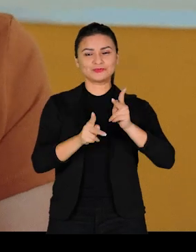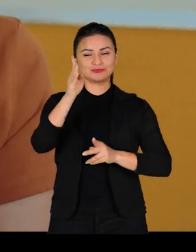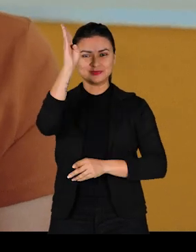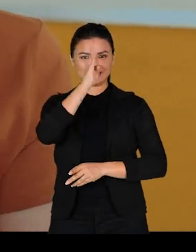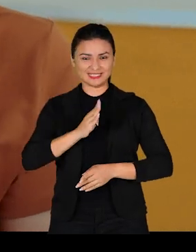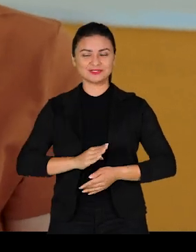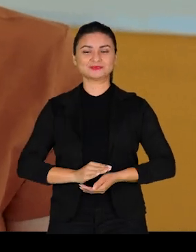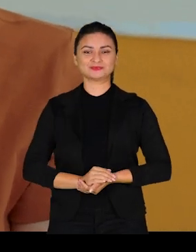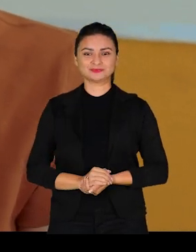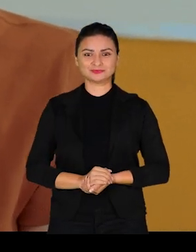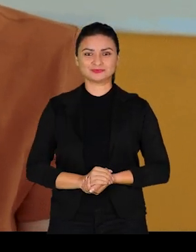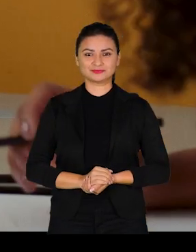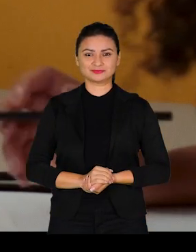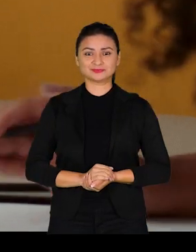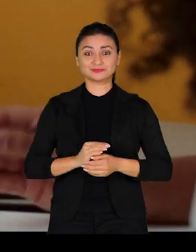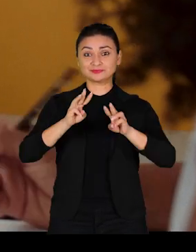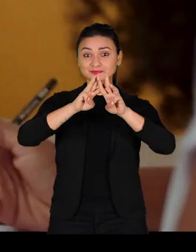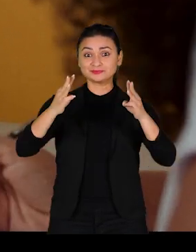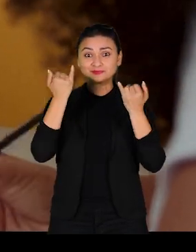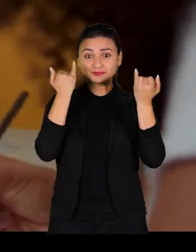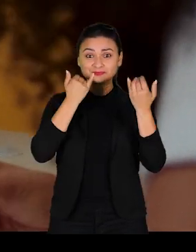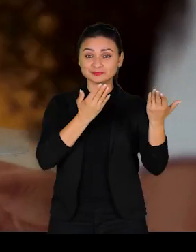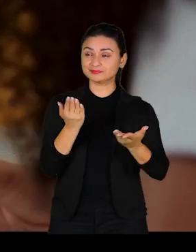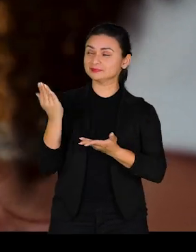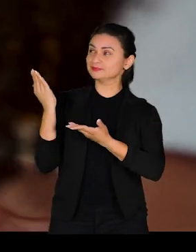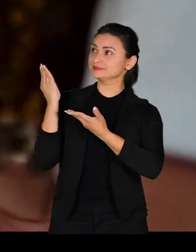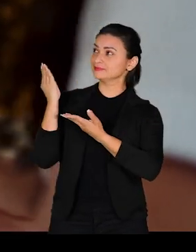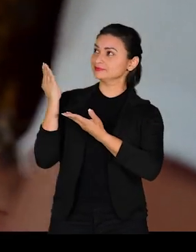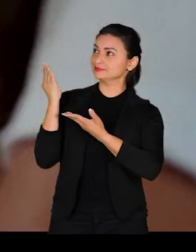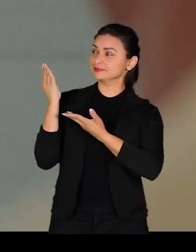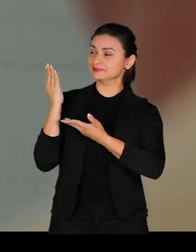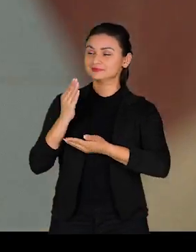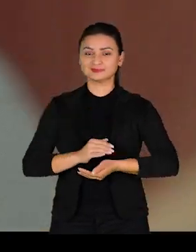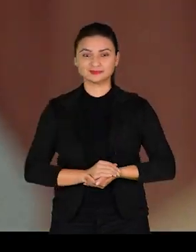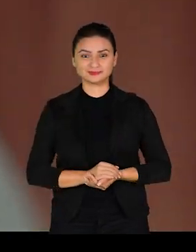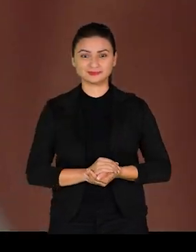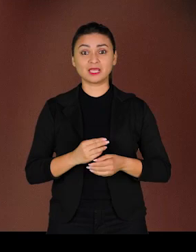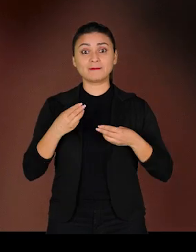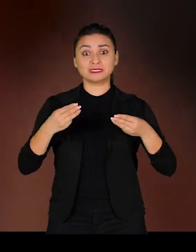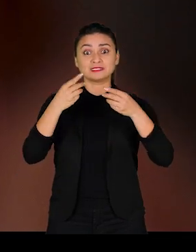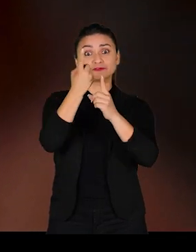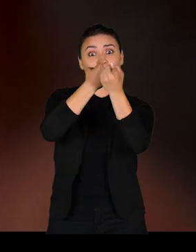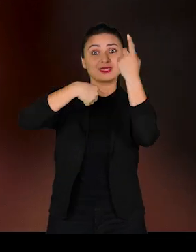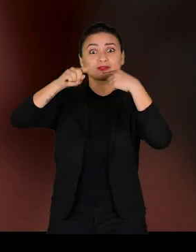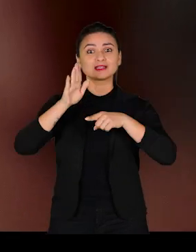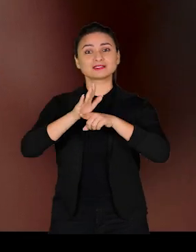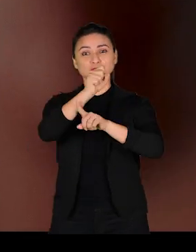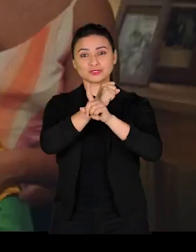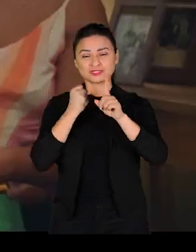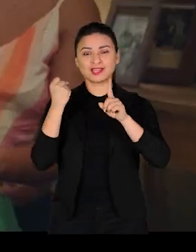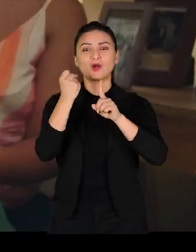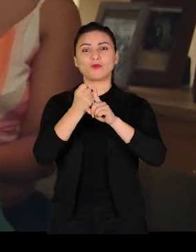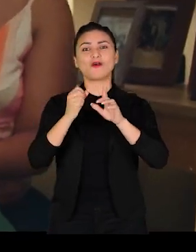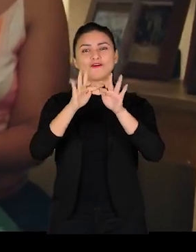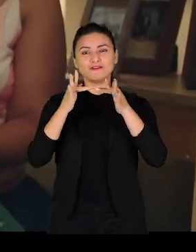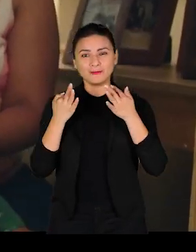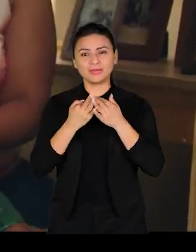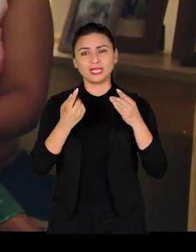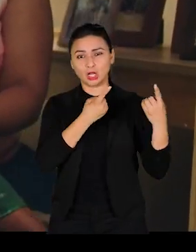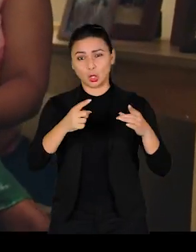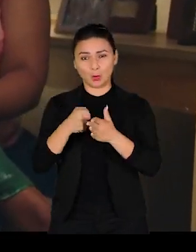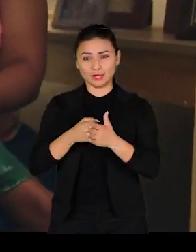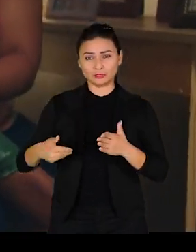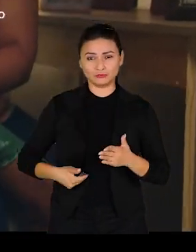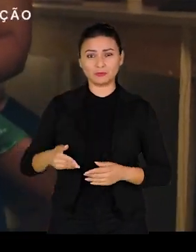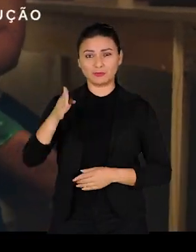acolhimento de todos os brasileiros e brasileiras. Acesse cof.br barra mds e saiba mais. Ministério do Desenvolvimento e Assistência Social,